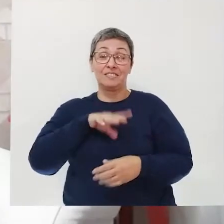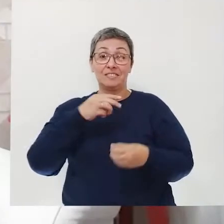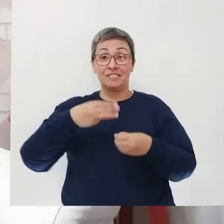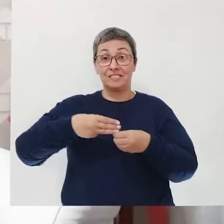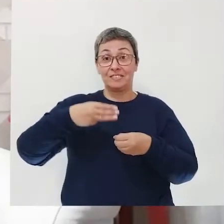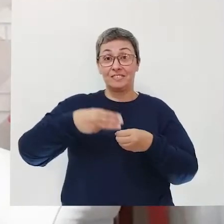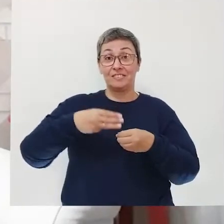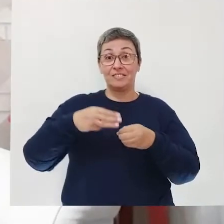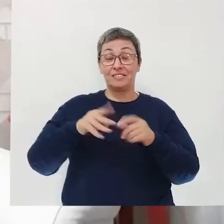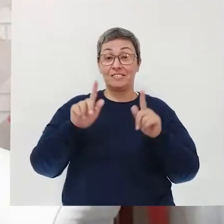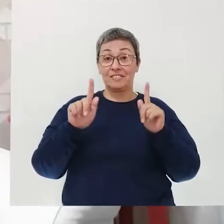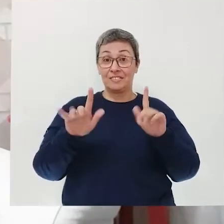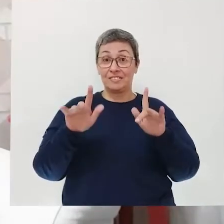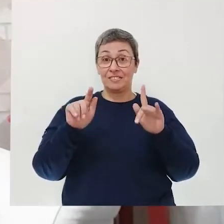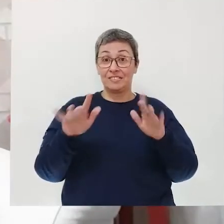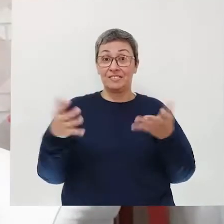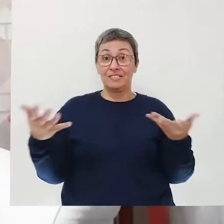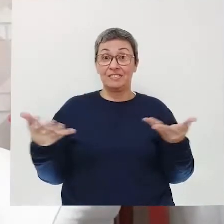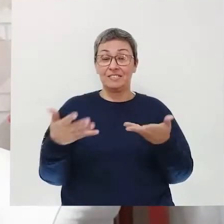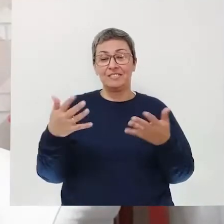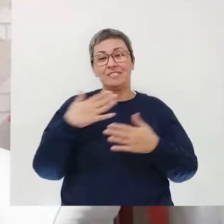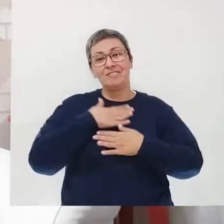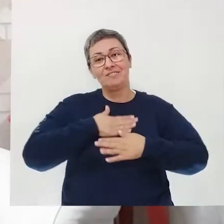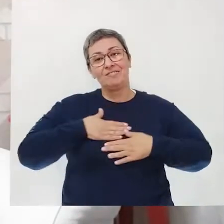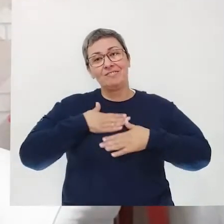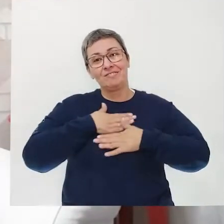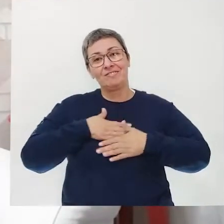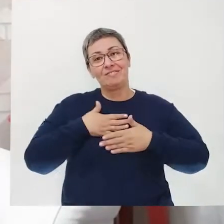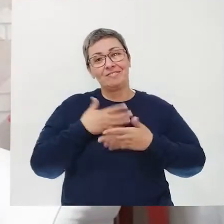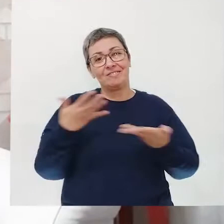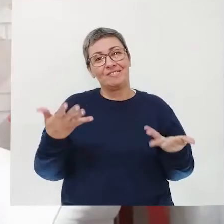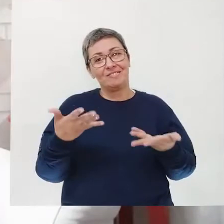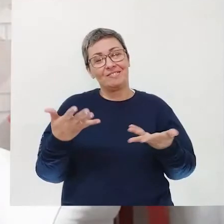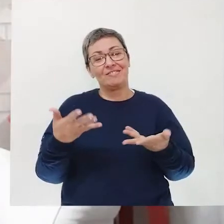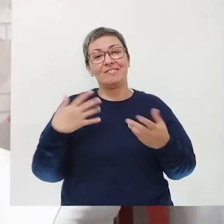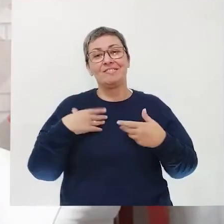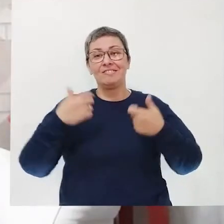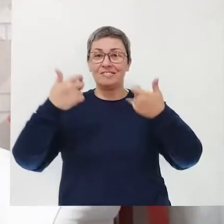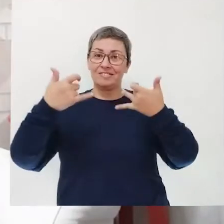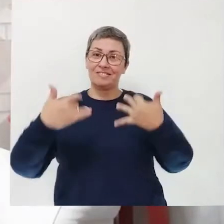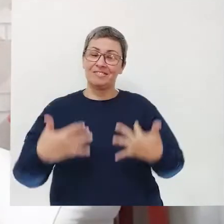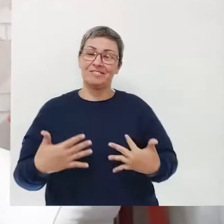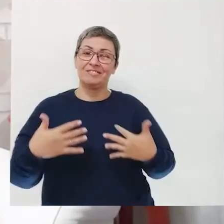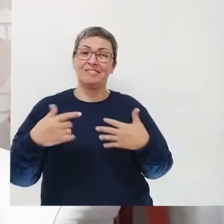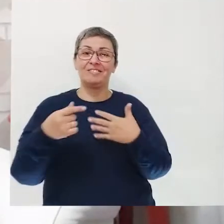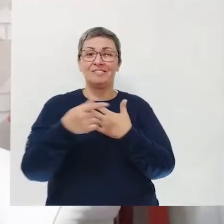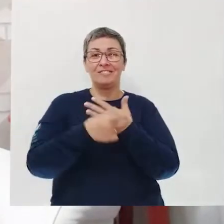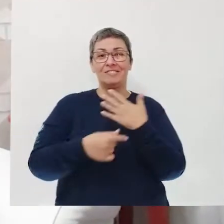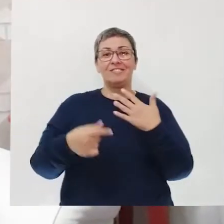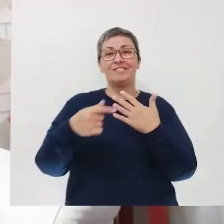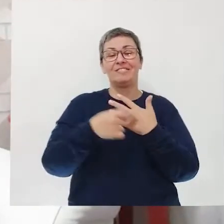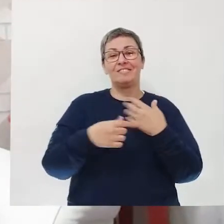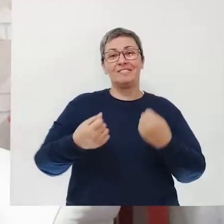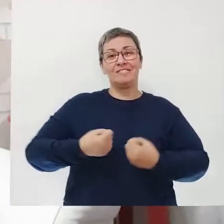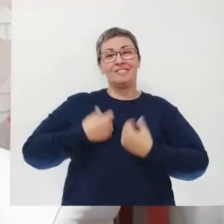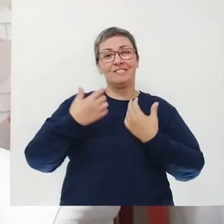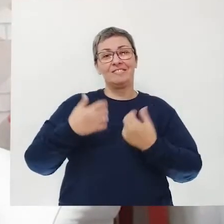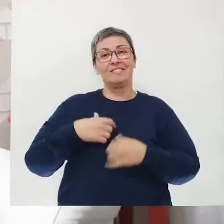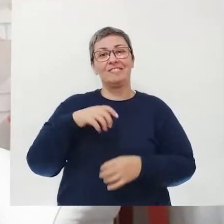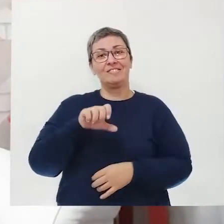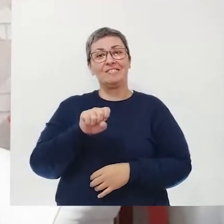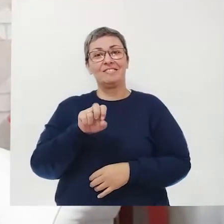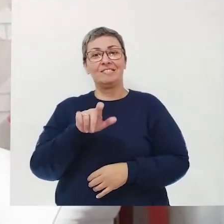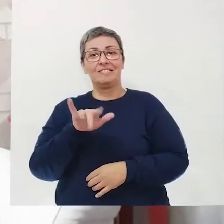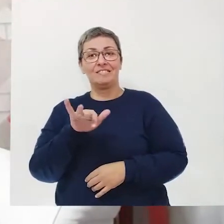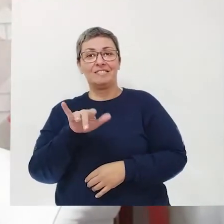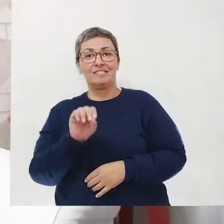Municipal de Guarulhos e é um prazer muito grande para mim estar aqui hoje falando sobre esse grande poeta que é o